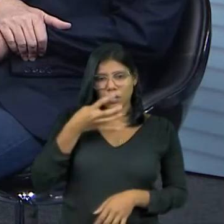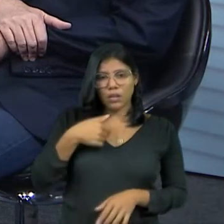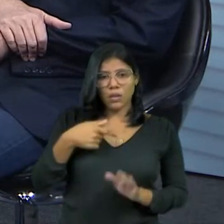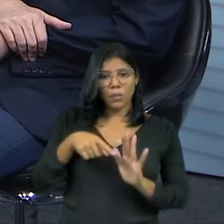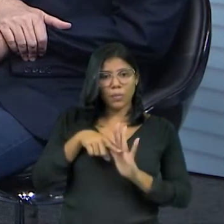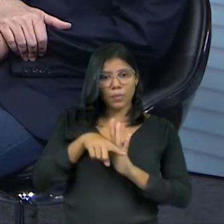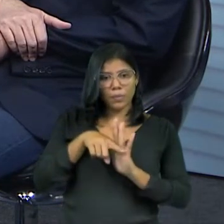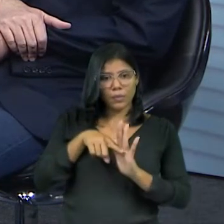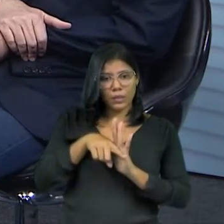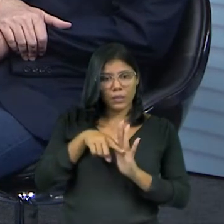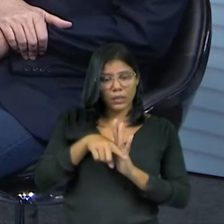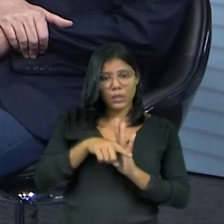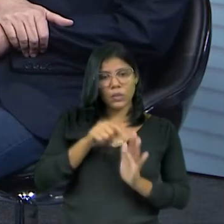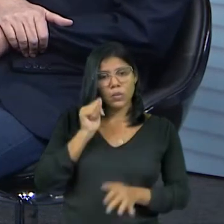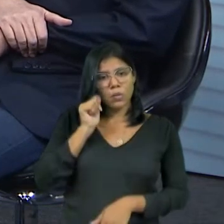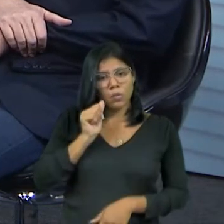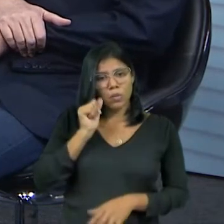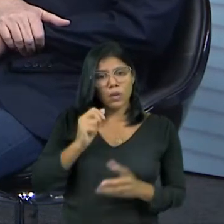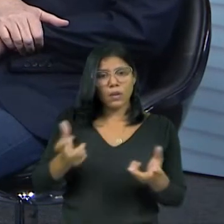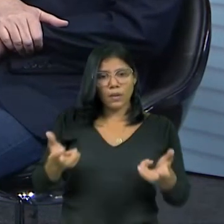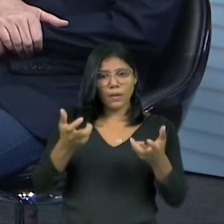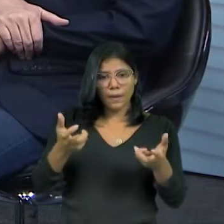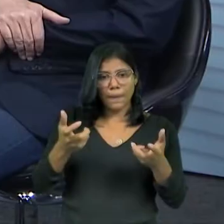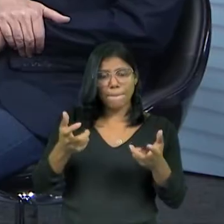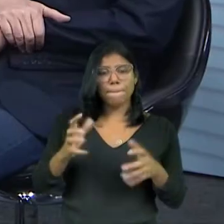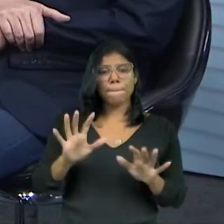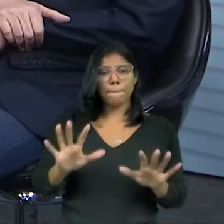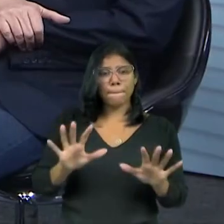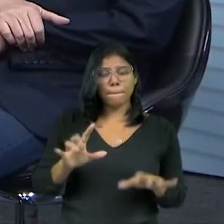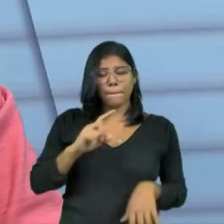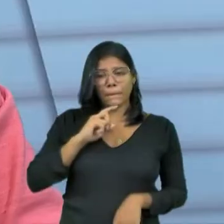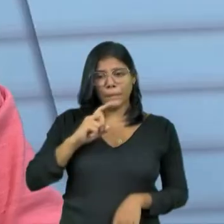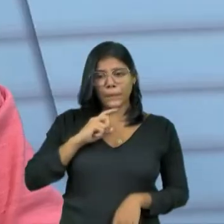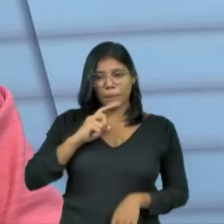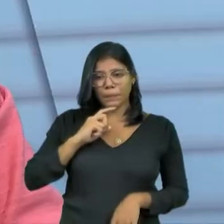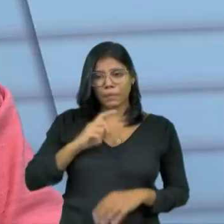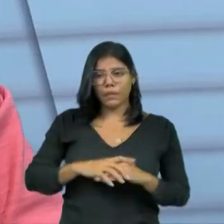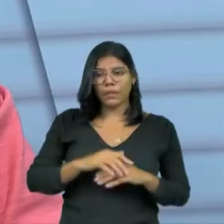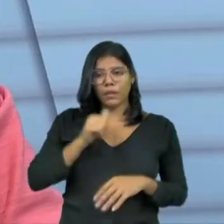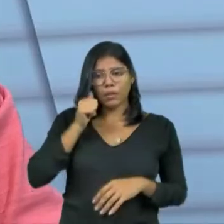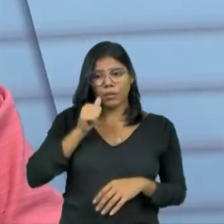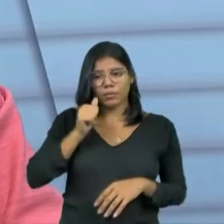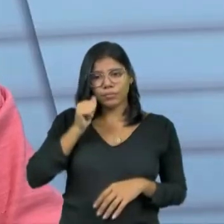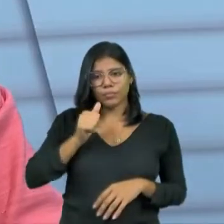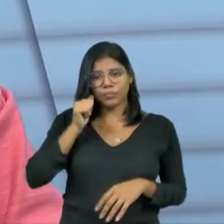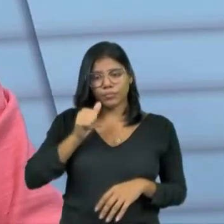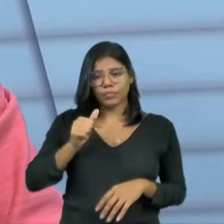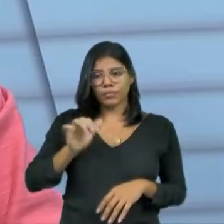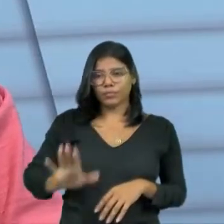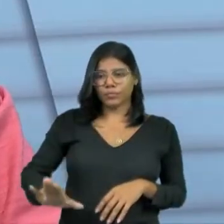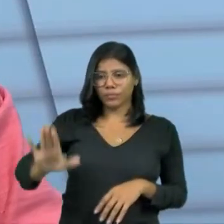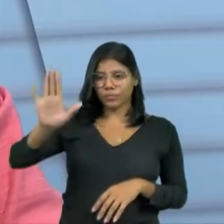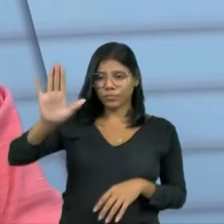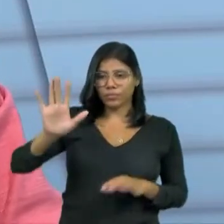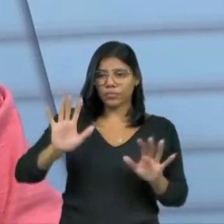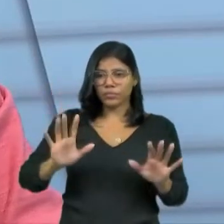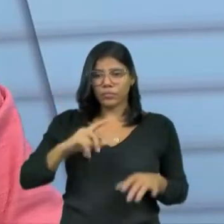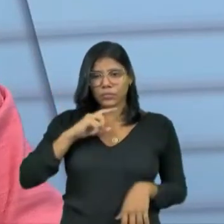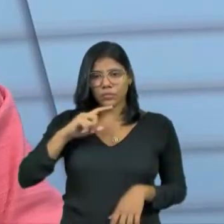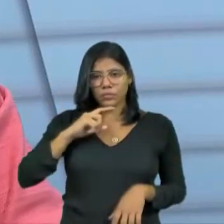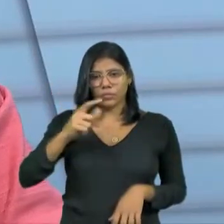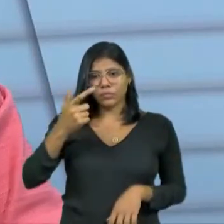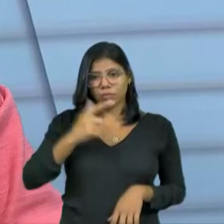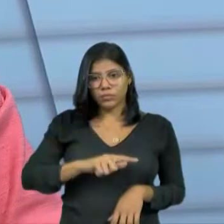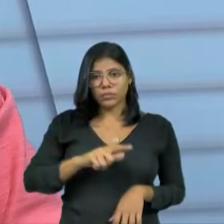campo com mulheres que querem se candidatar, mas não se candidataram. Mulheres que se candidataram ganhando ou não, para